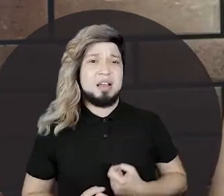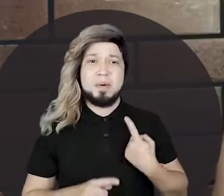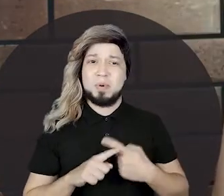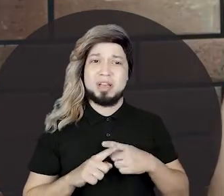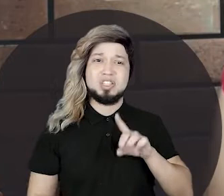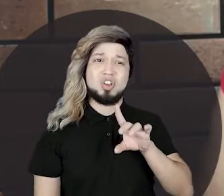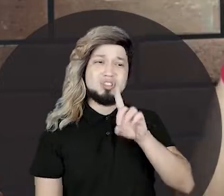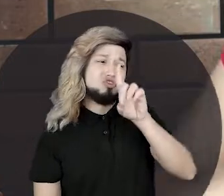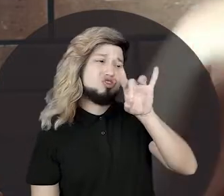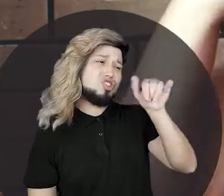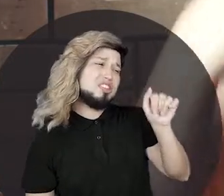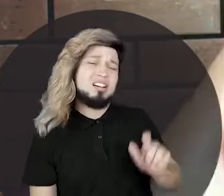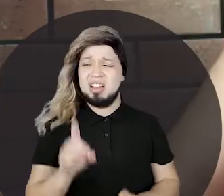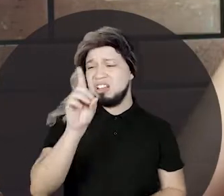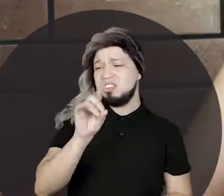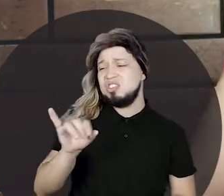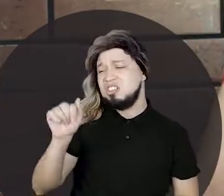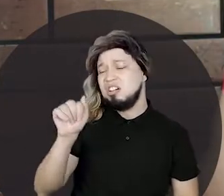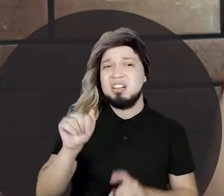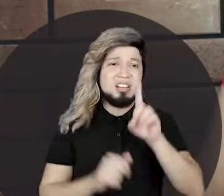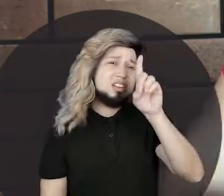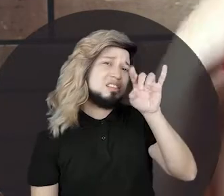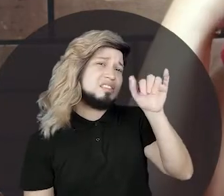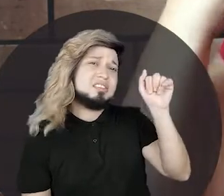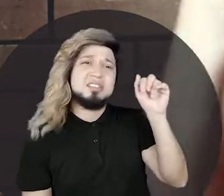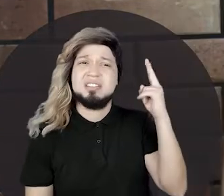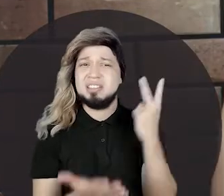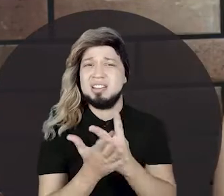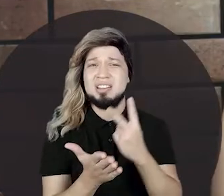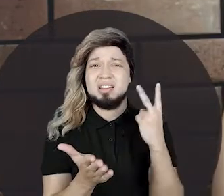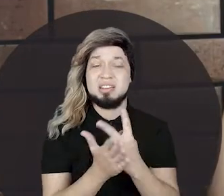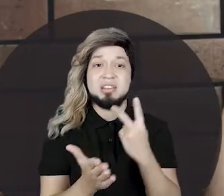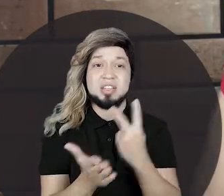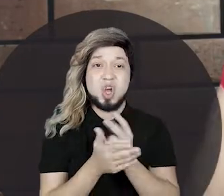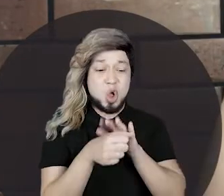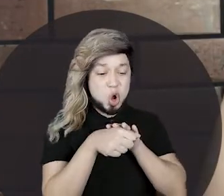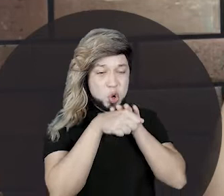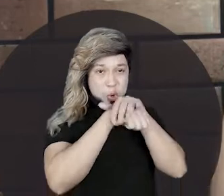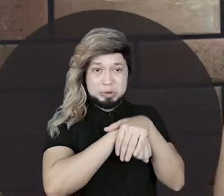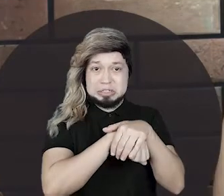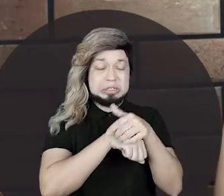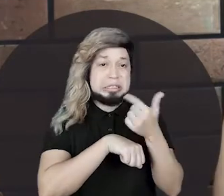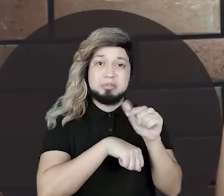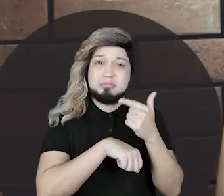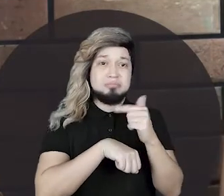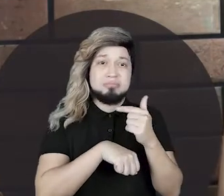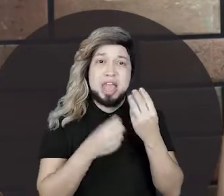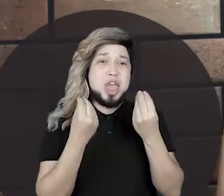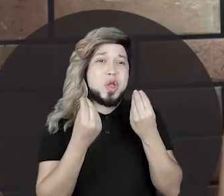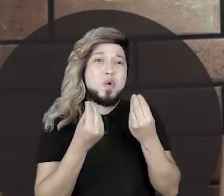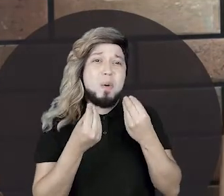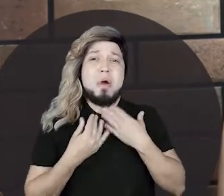porque era dia, dia, dia e dia. Não existia a noite para eles poderem